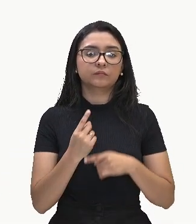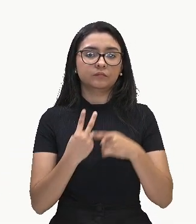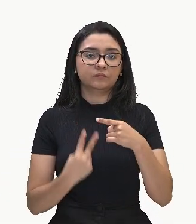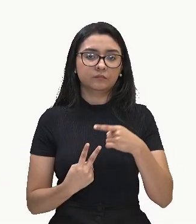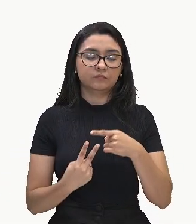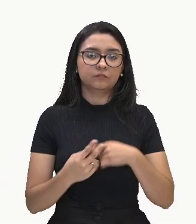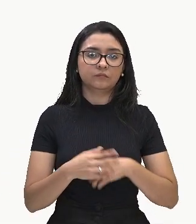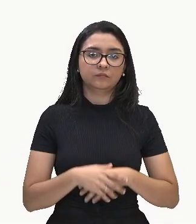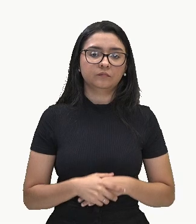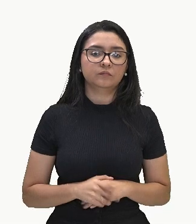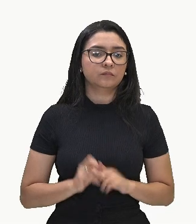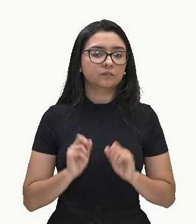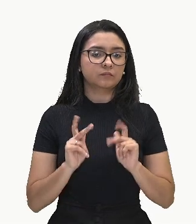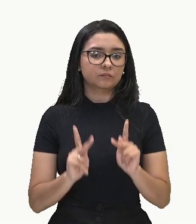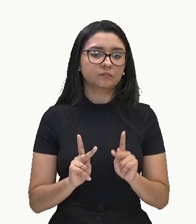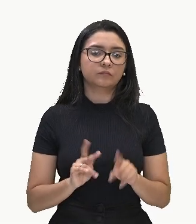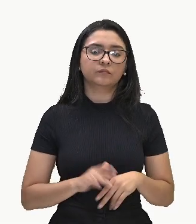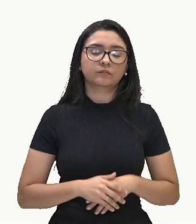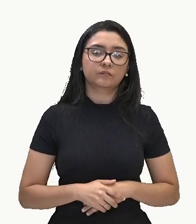Tá ok?